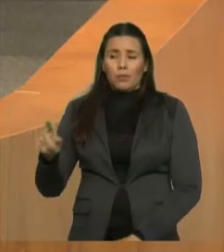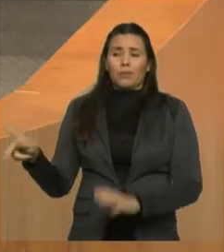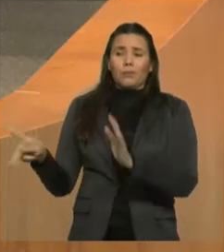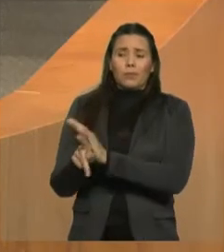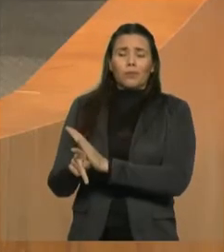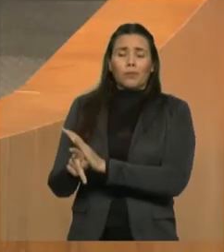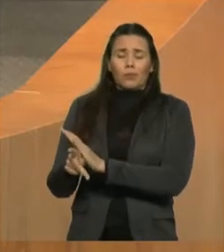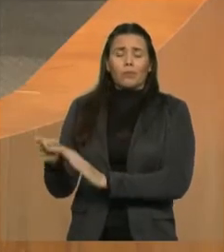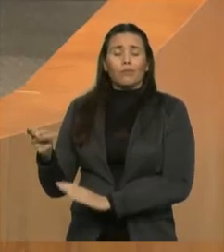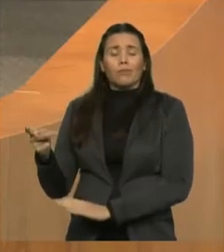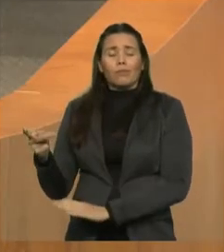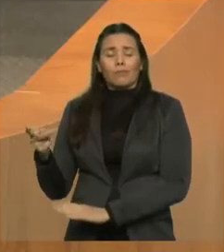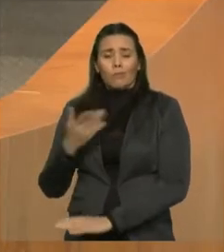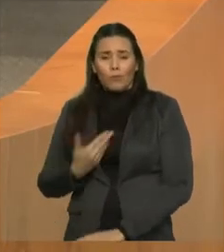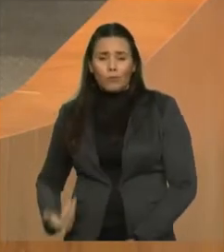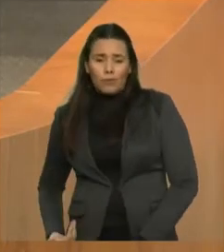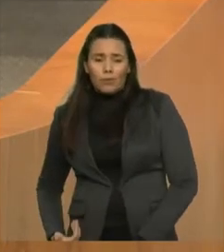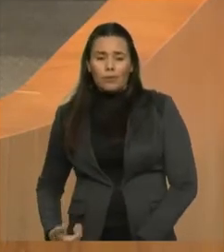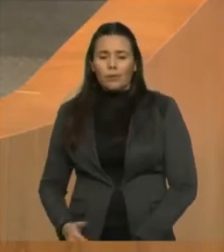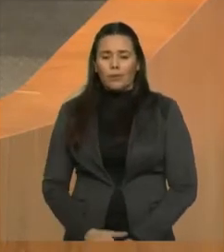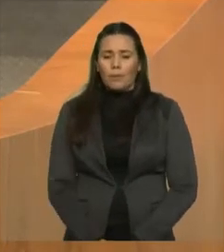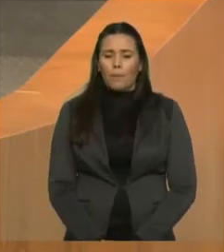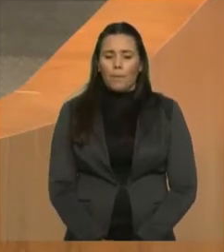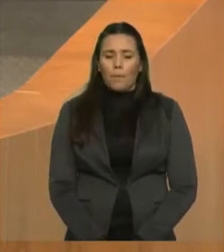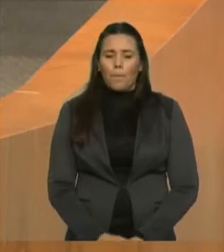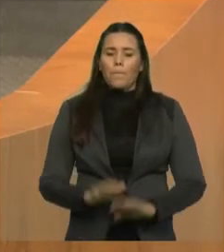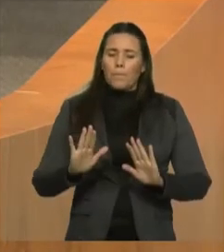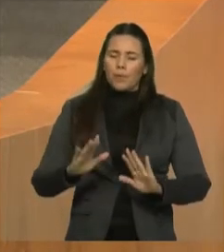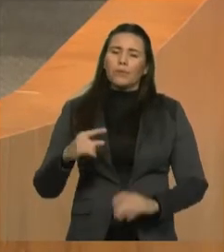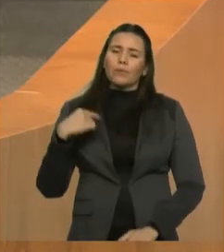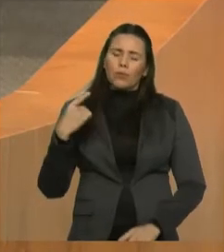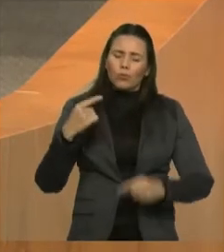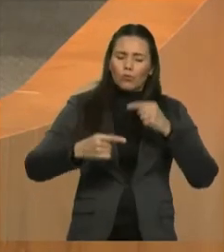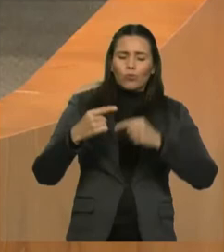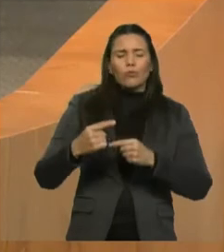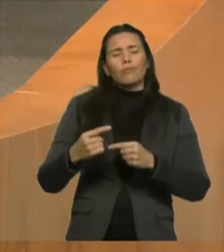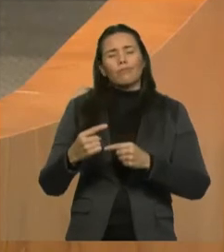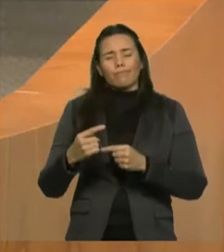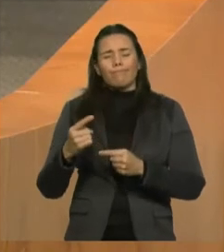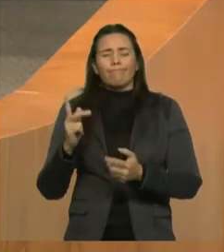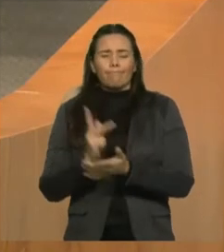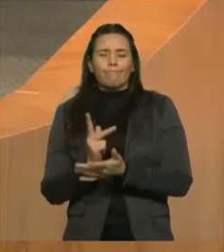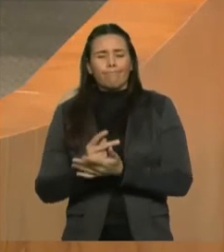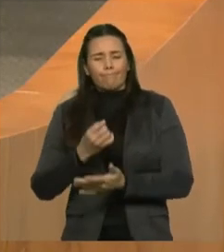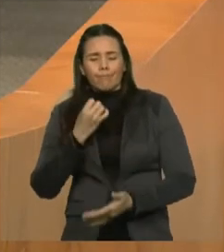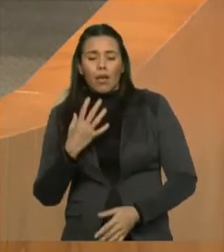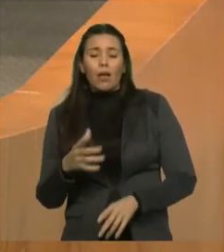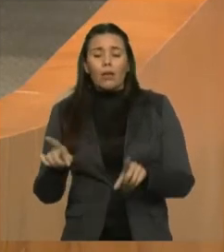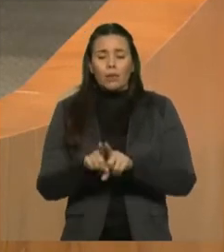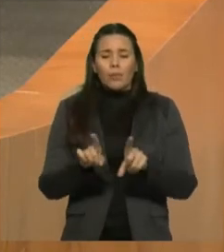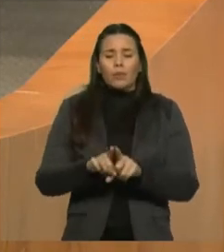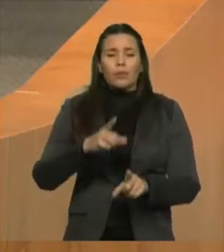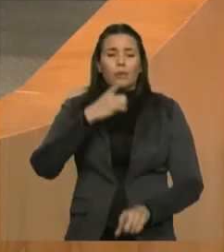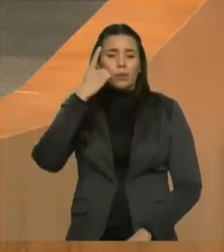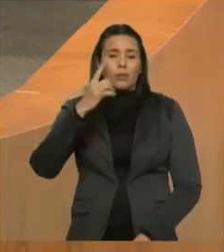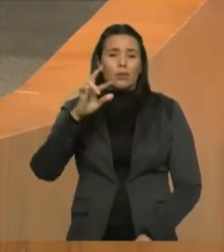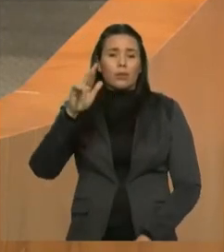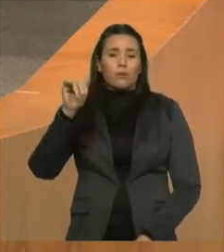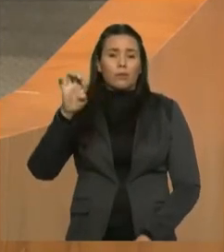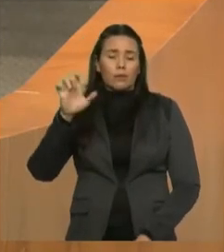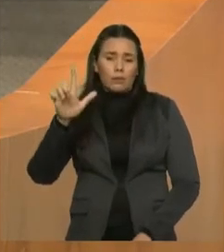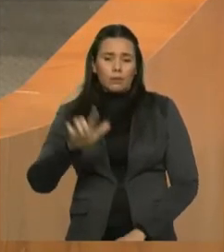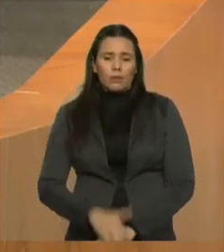esse debate aqui em defesa da população. Deputado Rafael Leitoa, que nos ouve atentamente. Mais uma medida provisória,